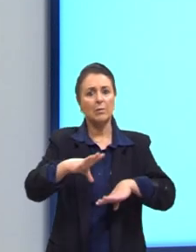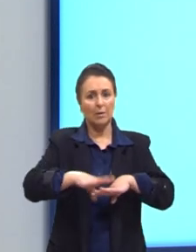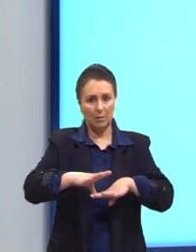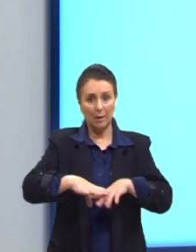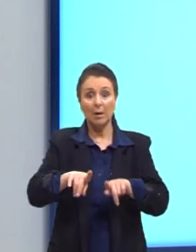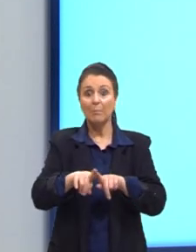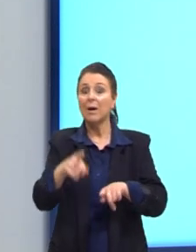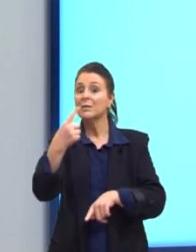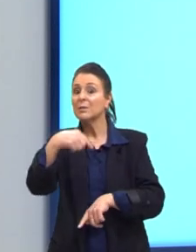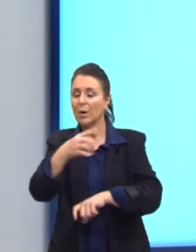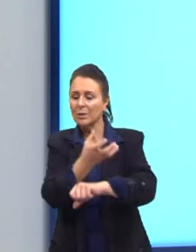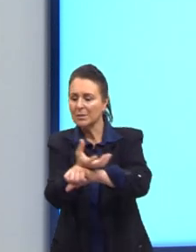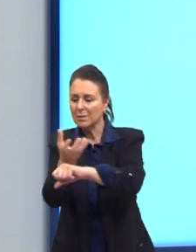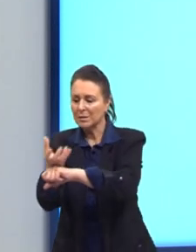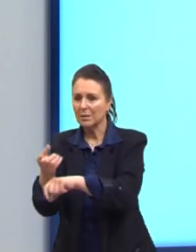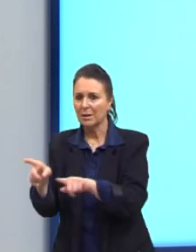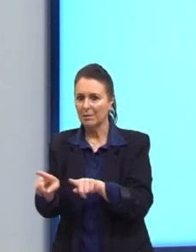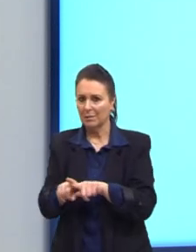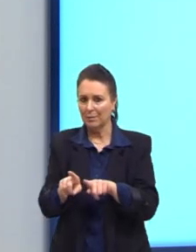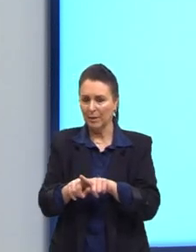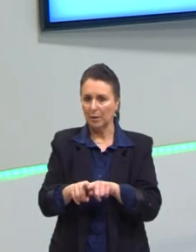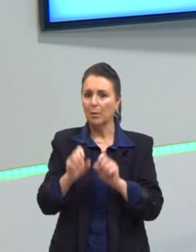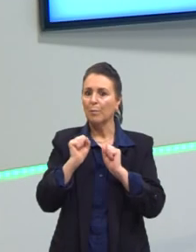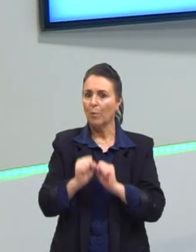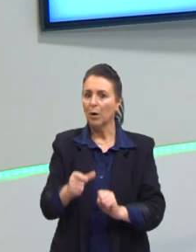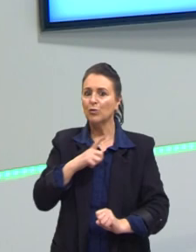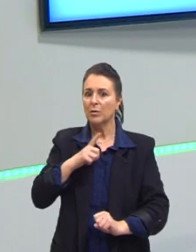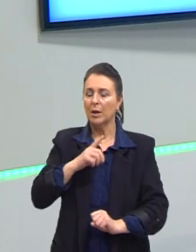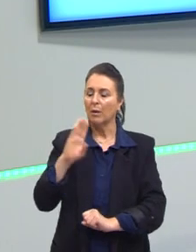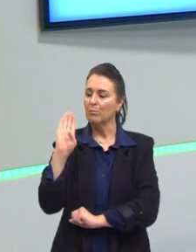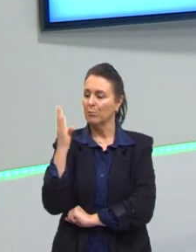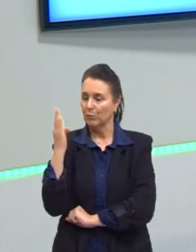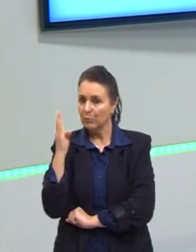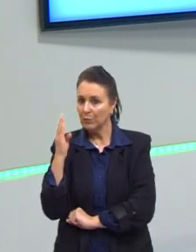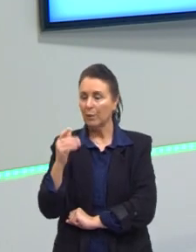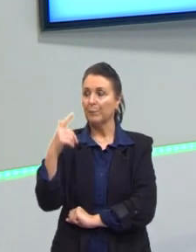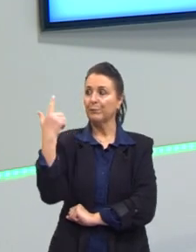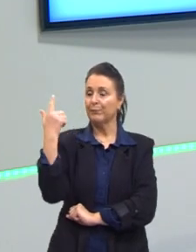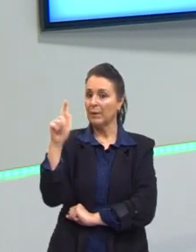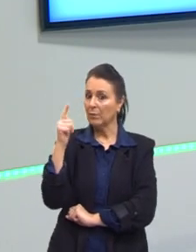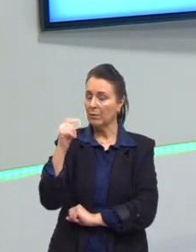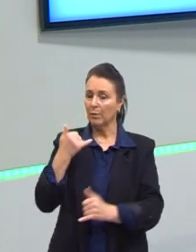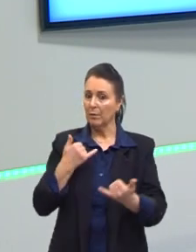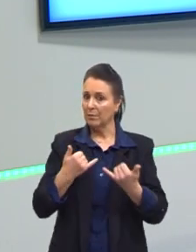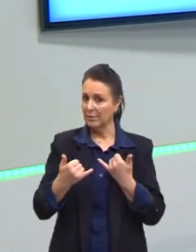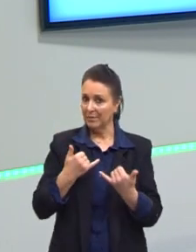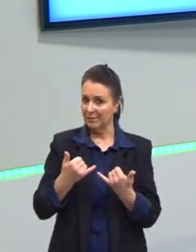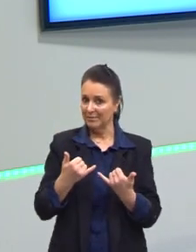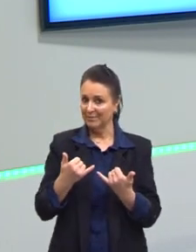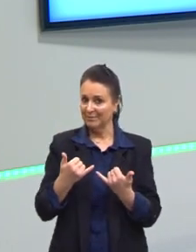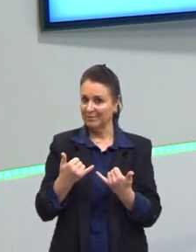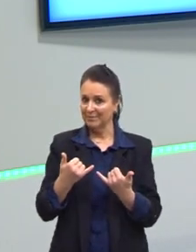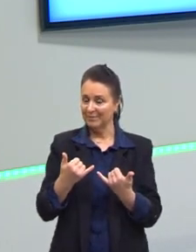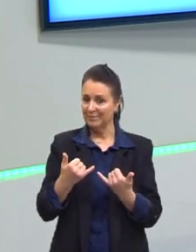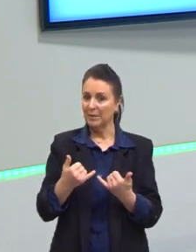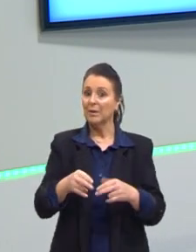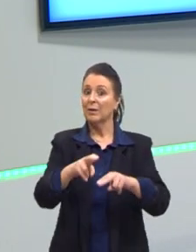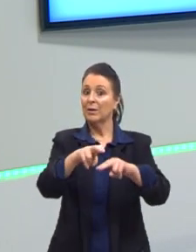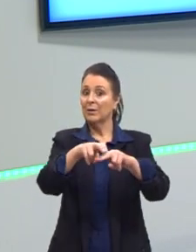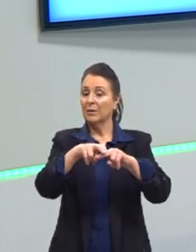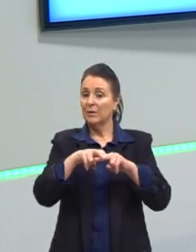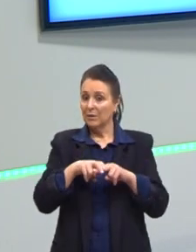estudos de gráficos na biologia e na geografia, por exemplo. Por isso,